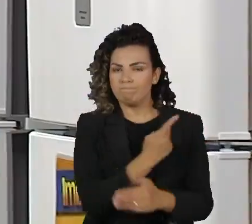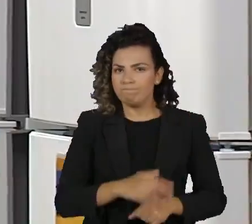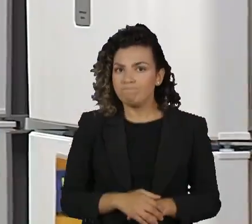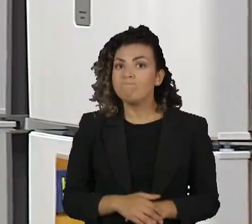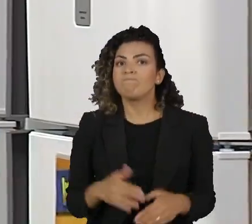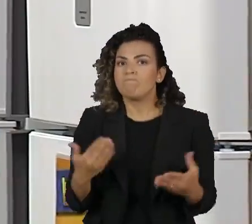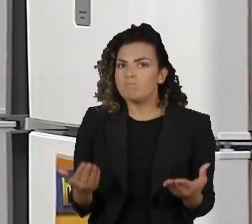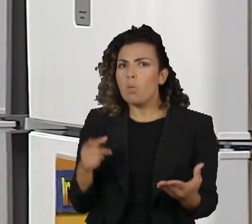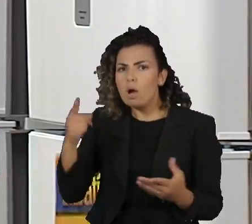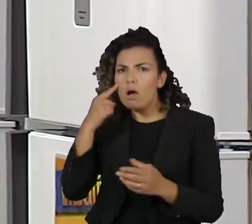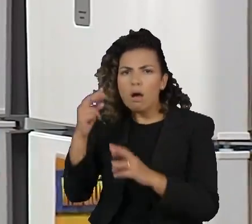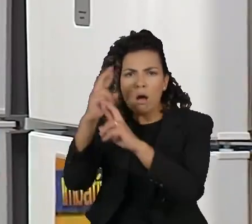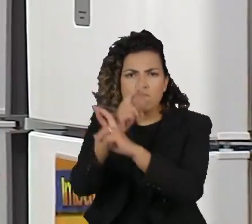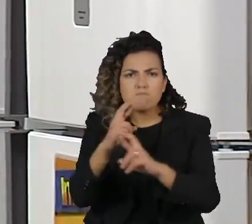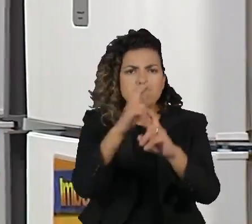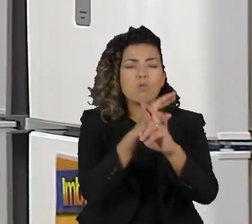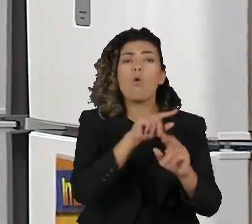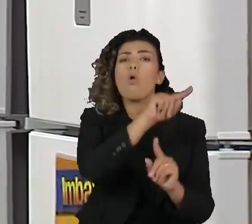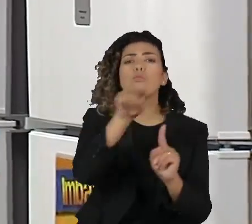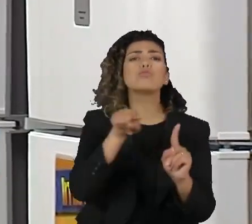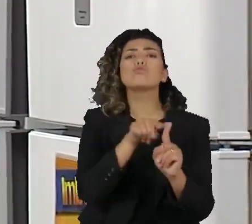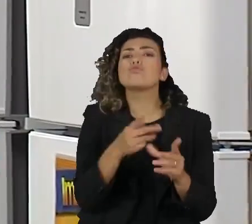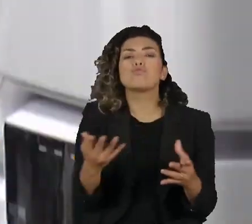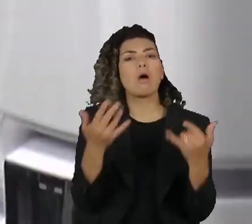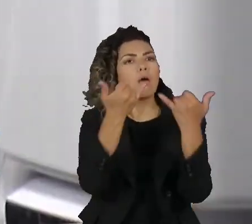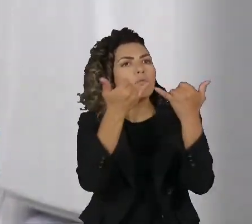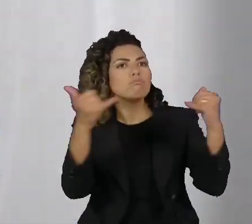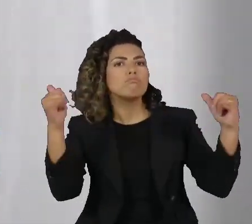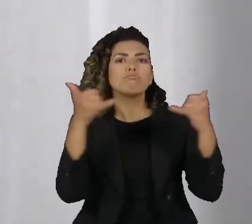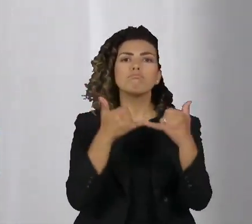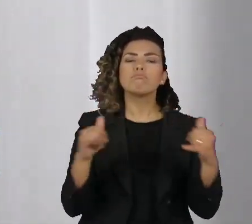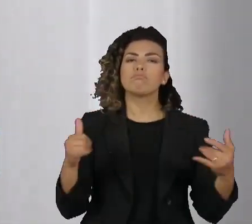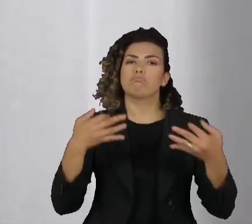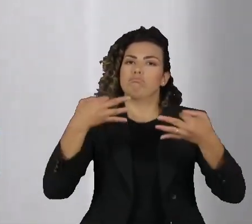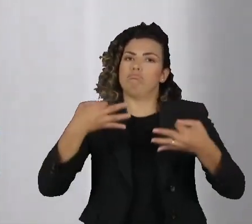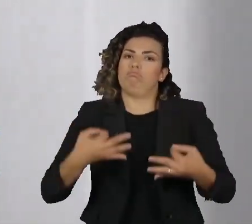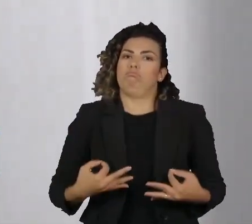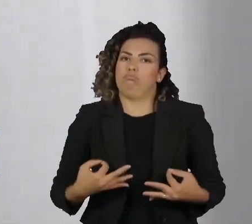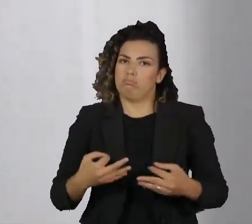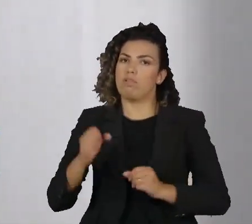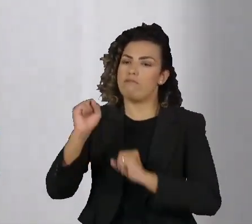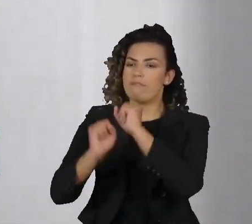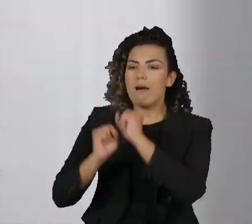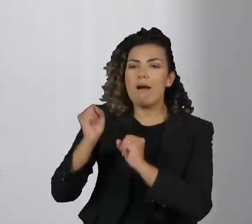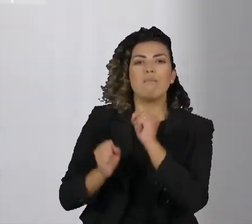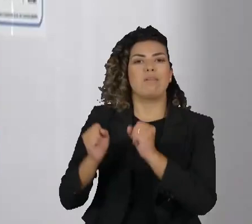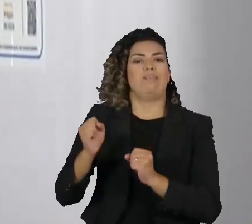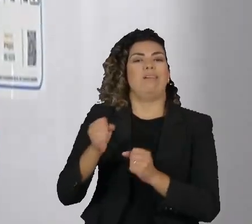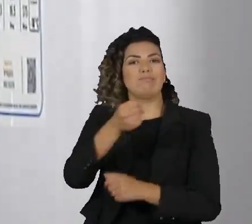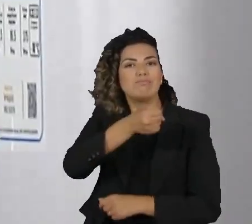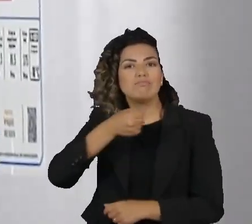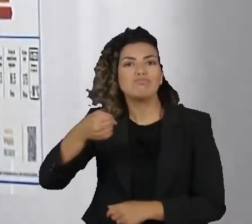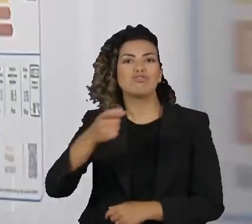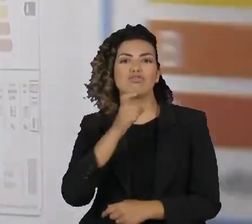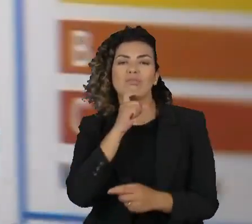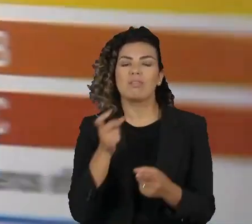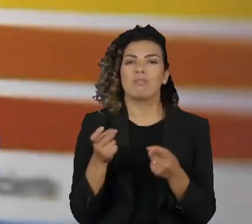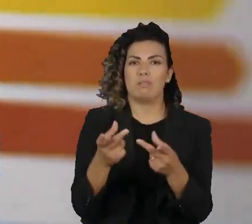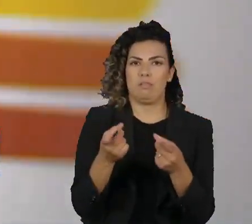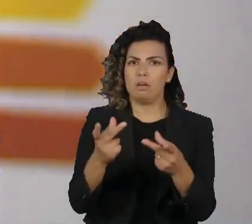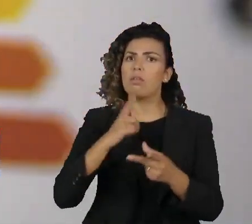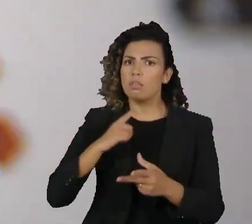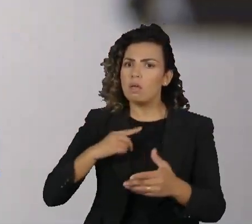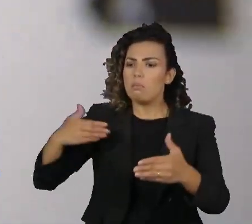Energia visam aprimorar a eficiência energética dos eletrodomésticos fabricados e vendidos no Brasil. De tempos em